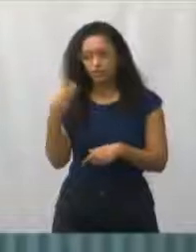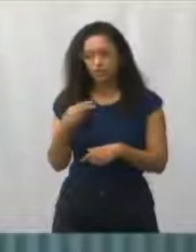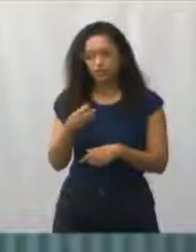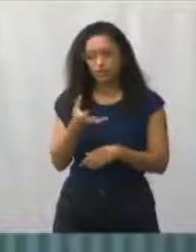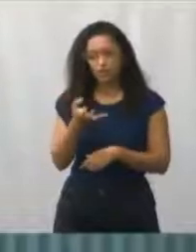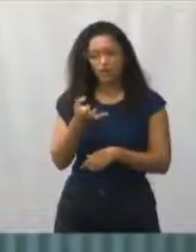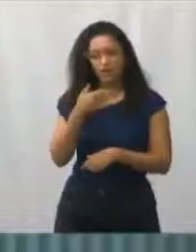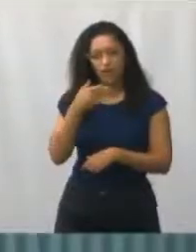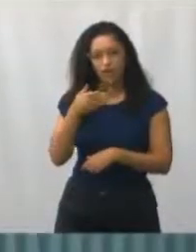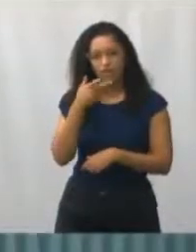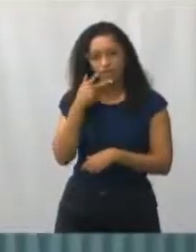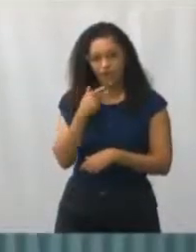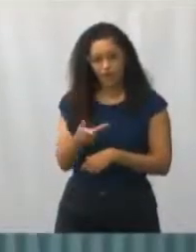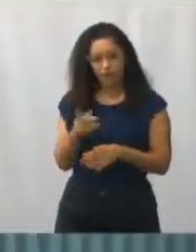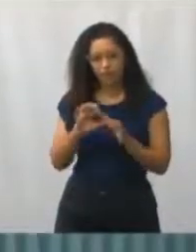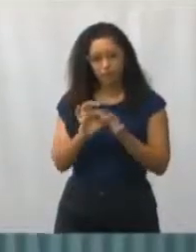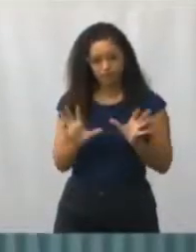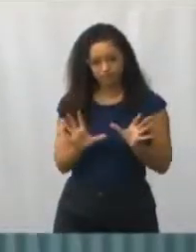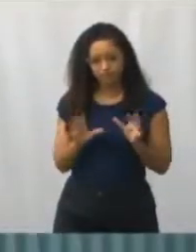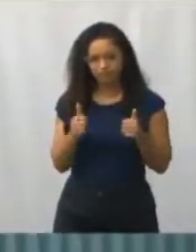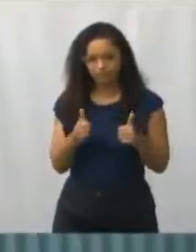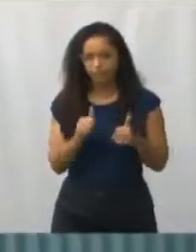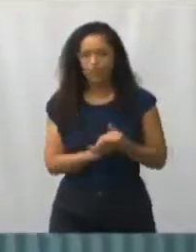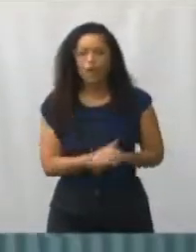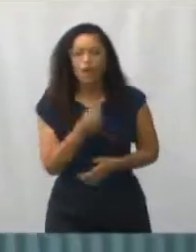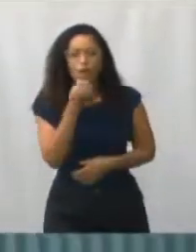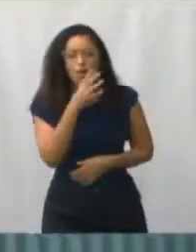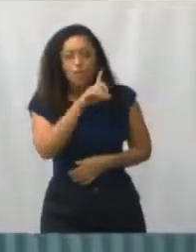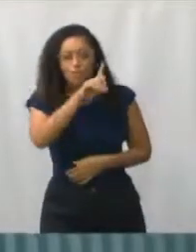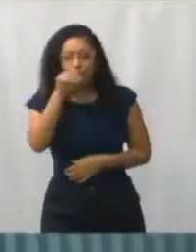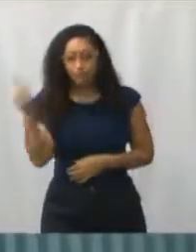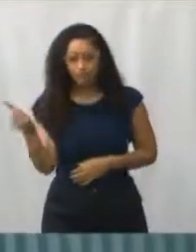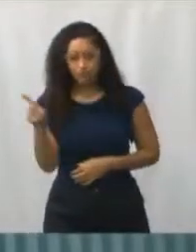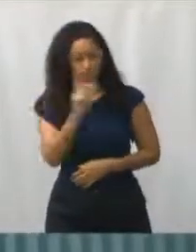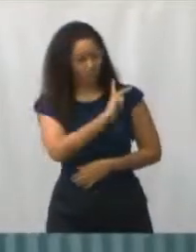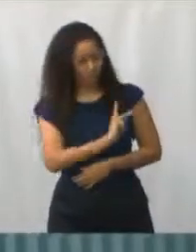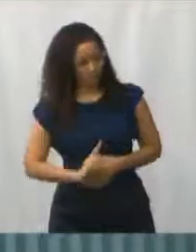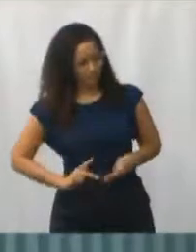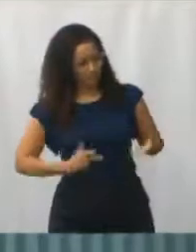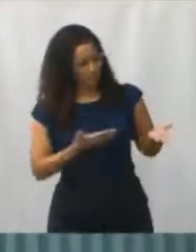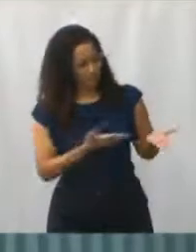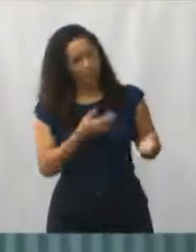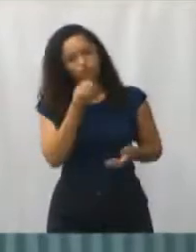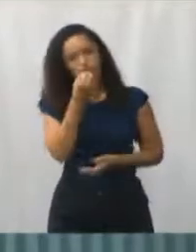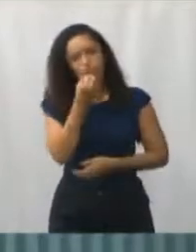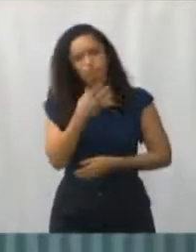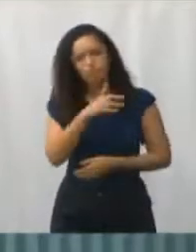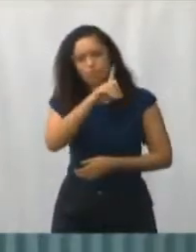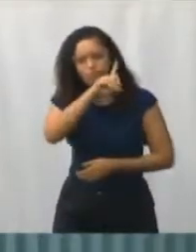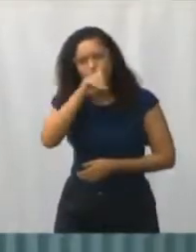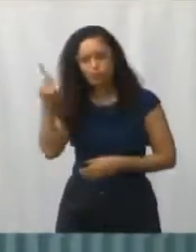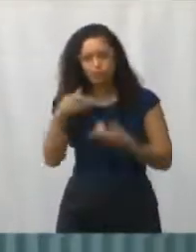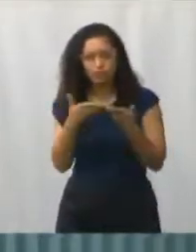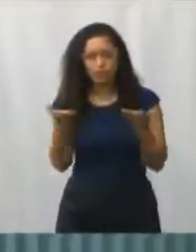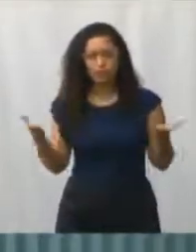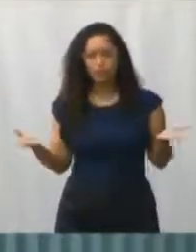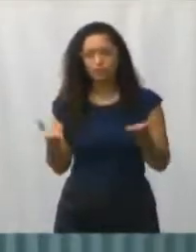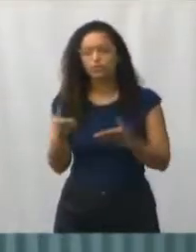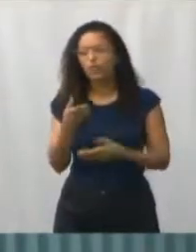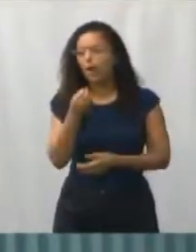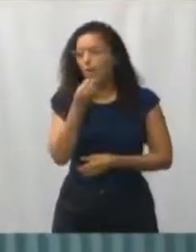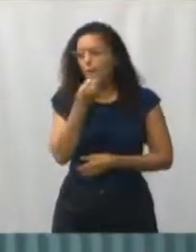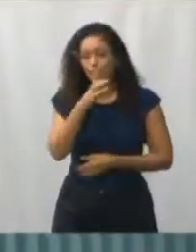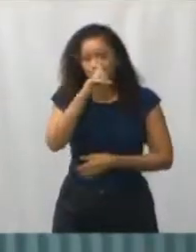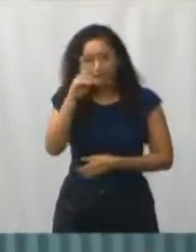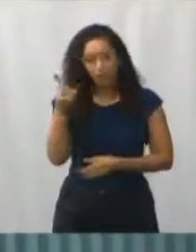Bom dia, seu presidente, bom dia, vereadora Camila, vereadora Cara, todos os vereadores e a todos que nos assistem pelas